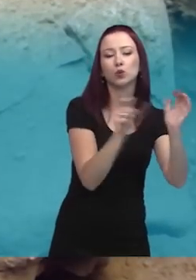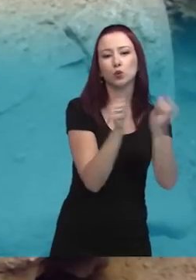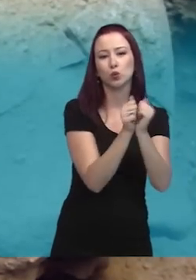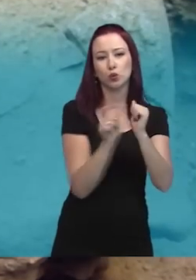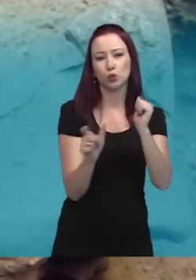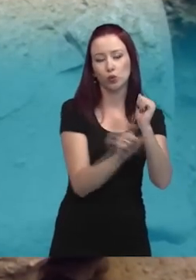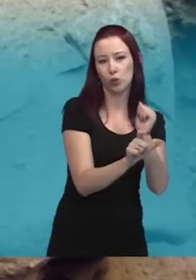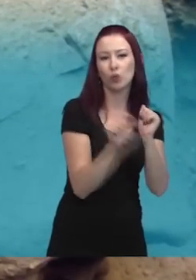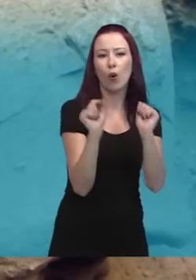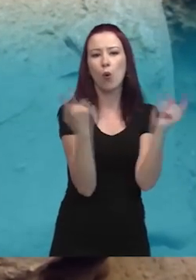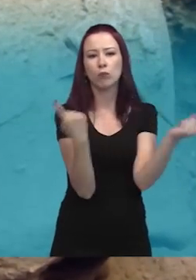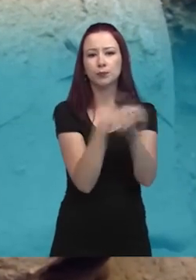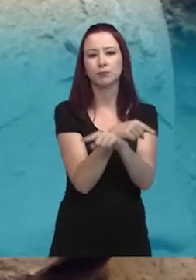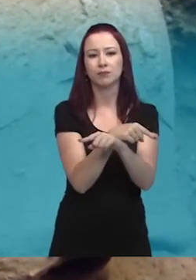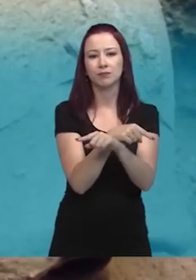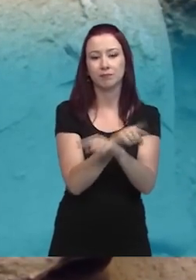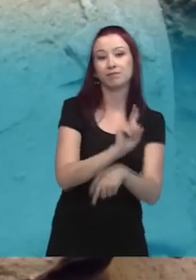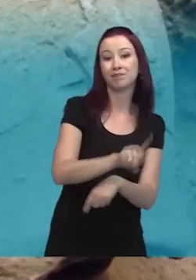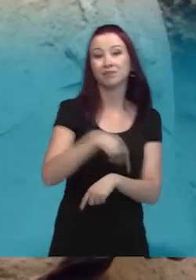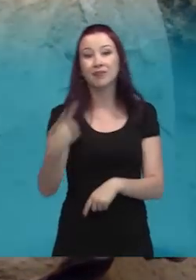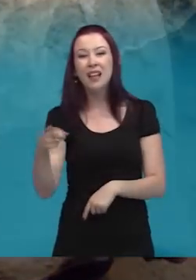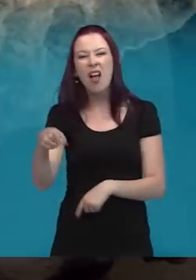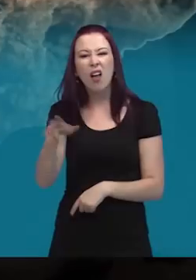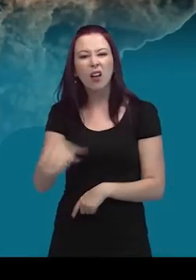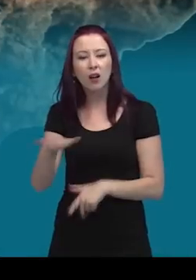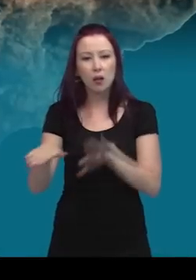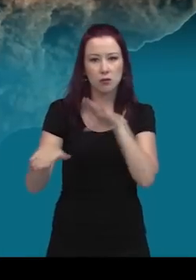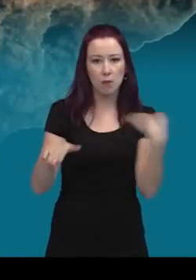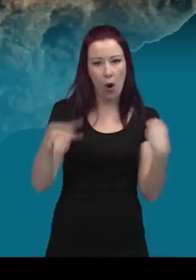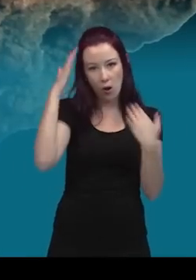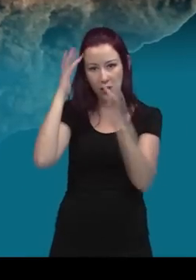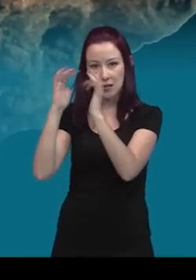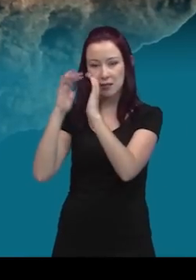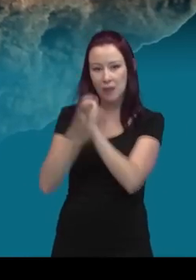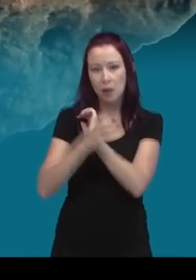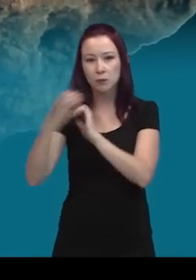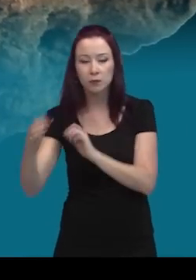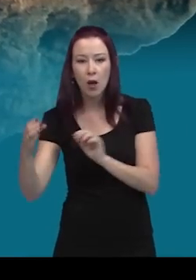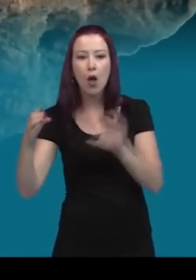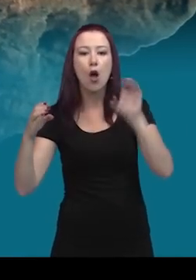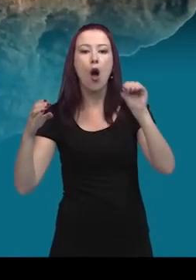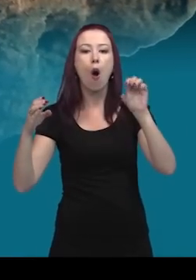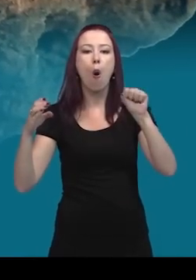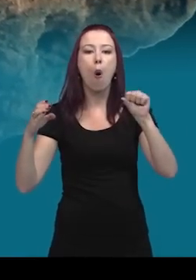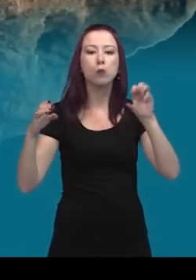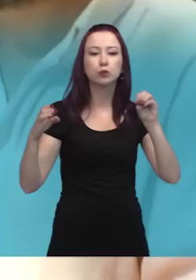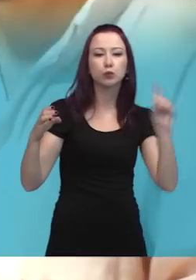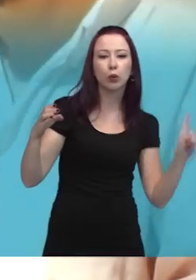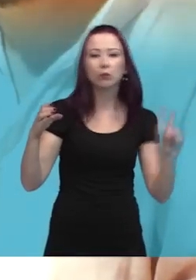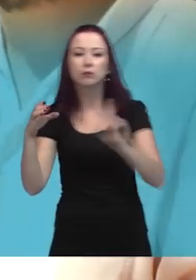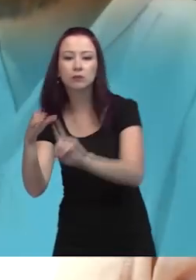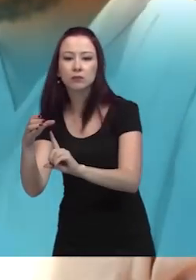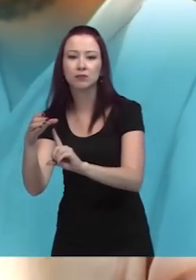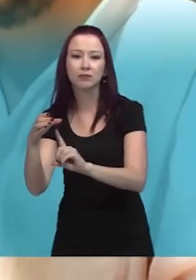De forma simetricamente oposta, quando eles enterravam o crânio de uma criança, era acompanhado por um fardo de ossos do indivíduo adulto.